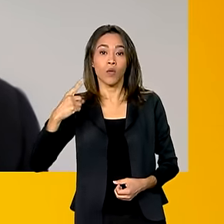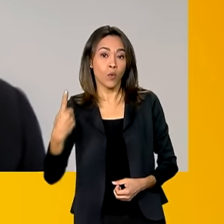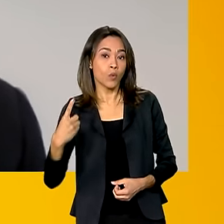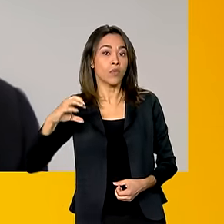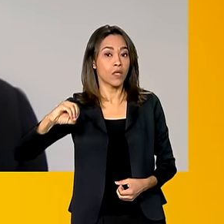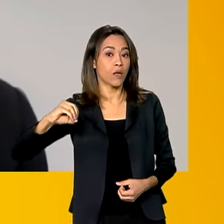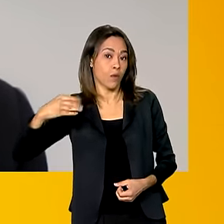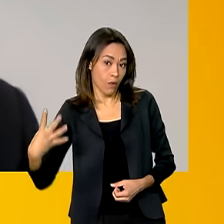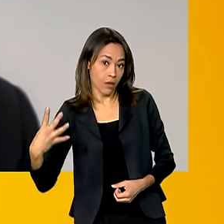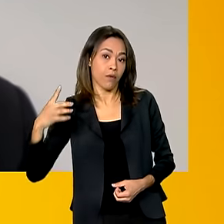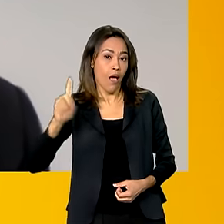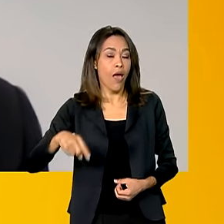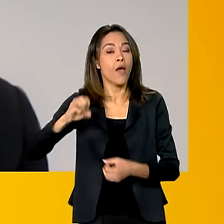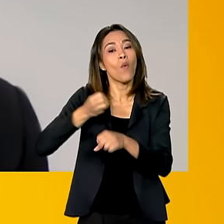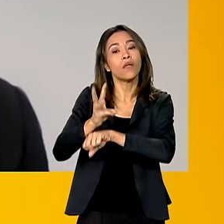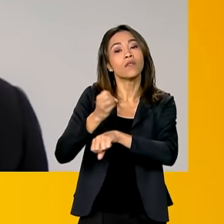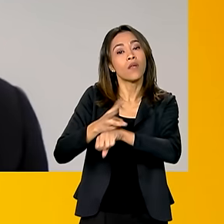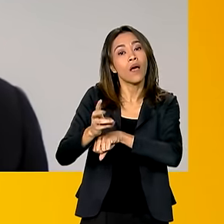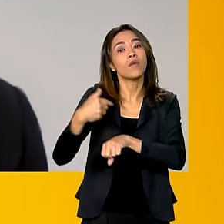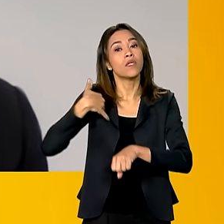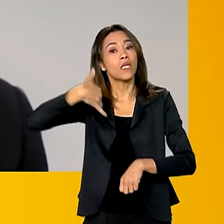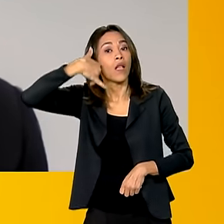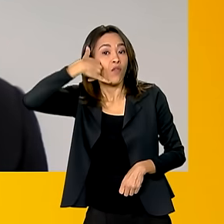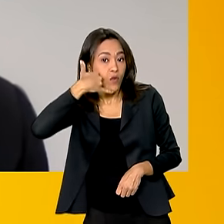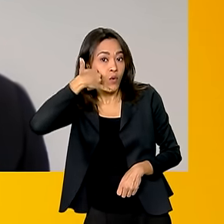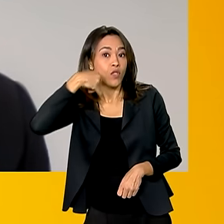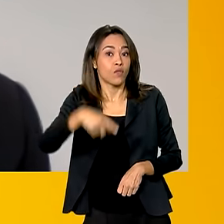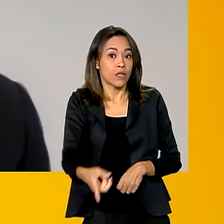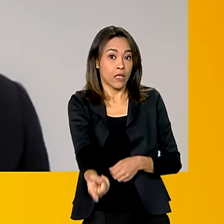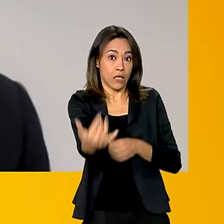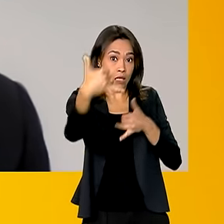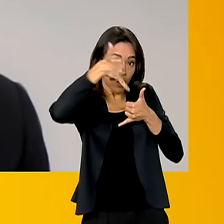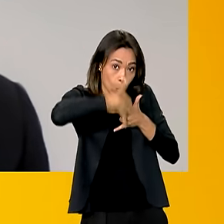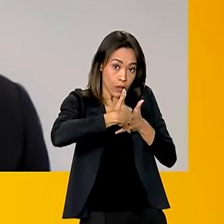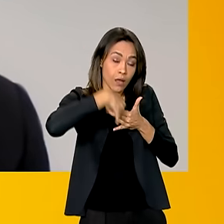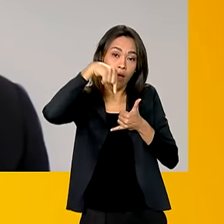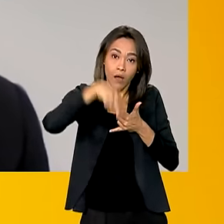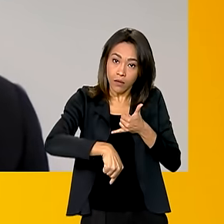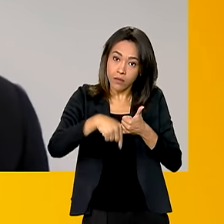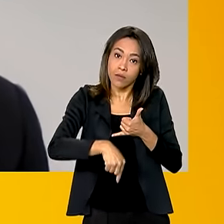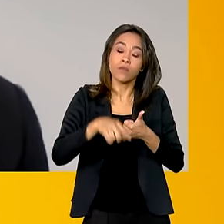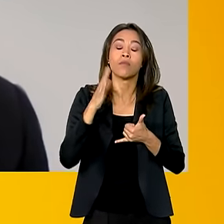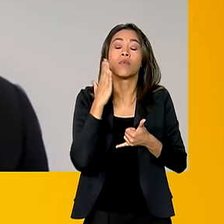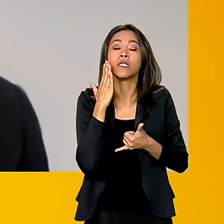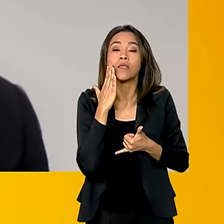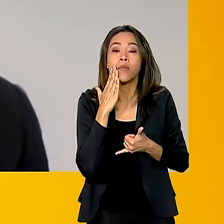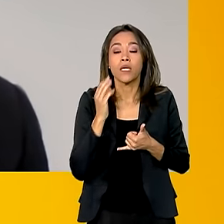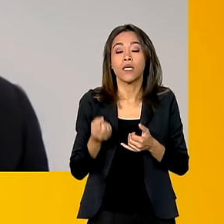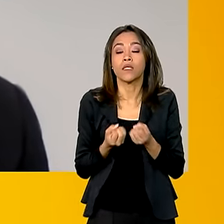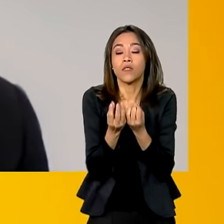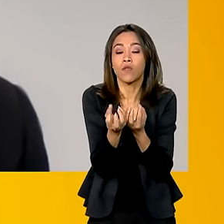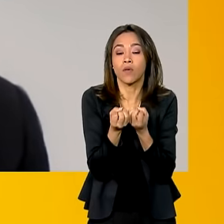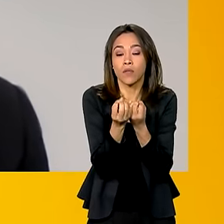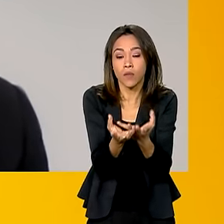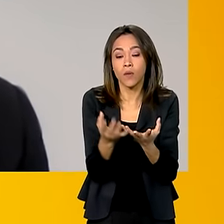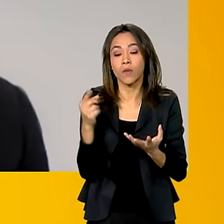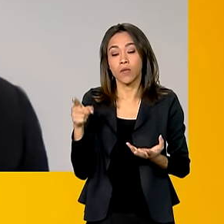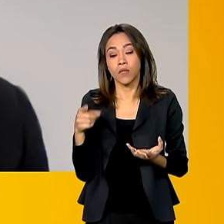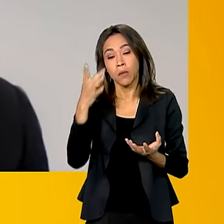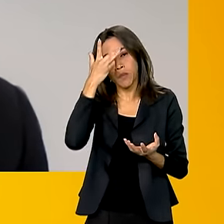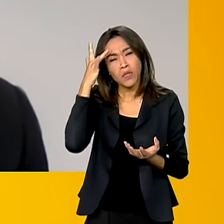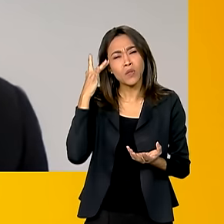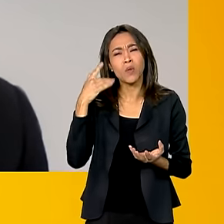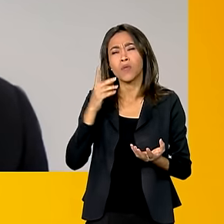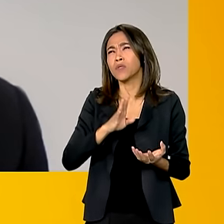telefone e é WhatsApp e é importante, a tem uma missão Caixa, são empregados do